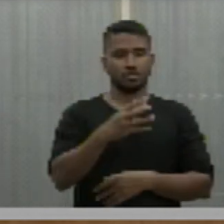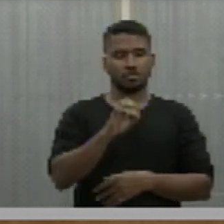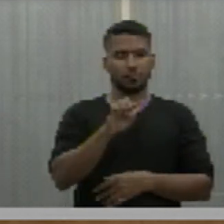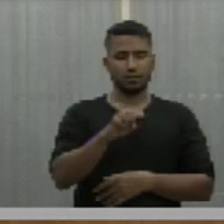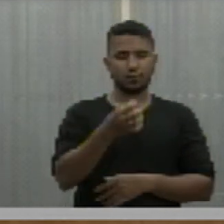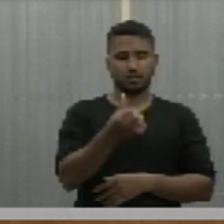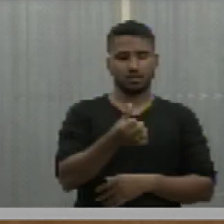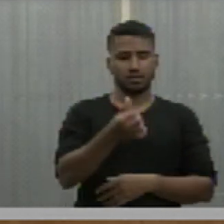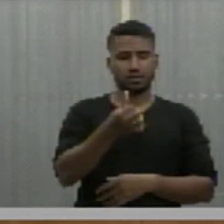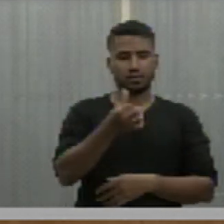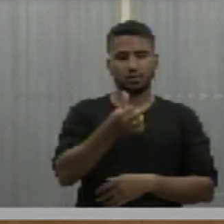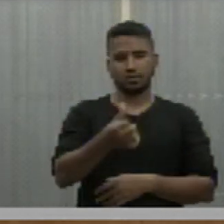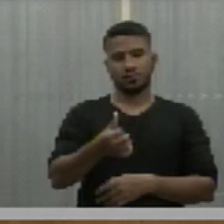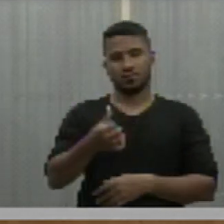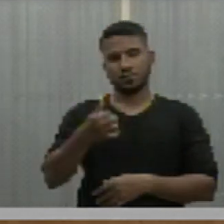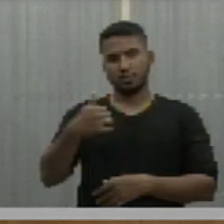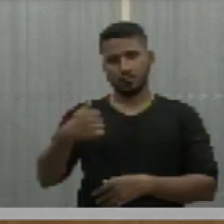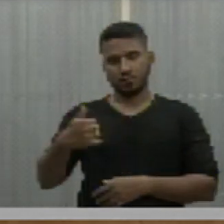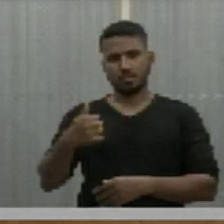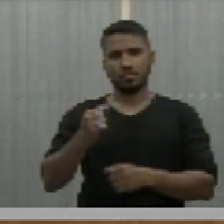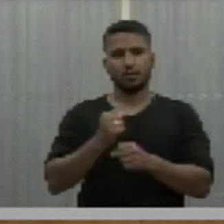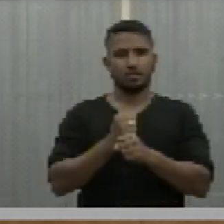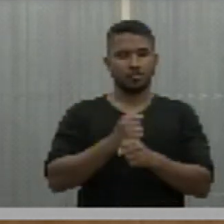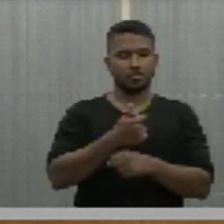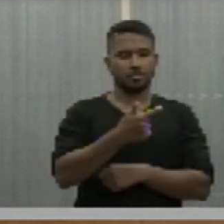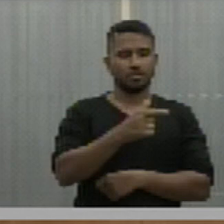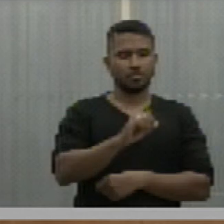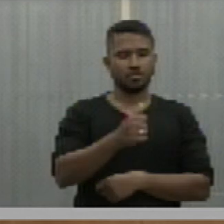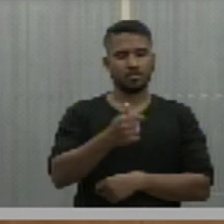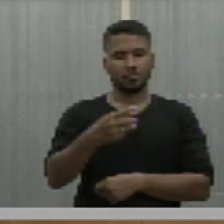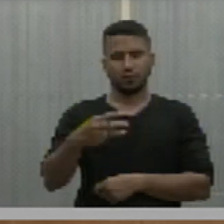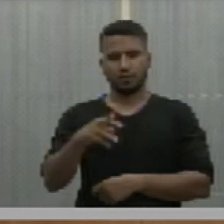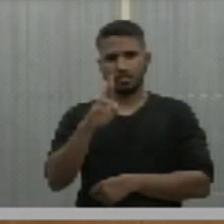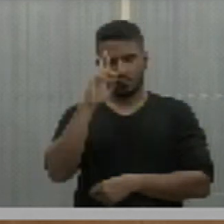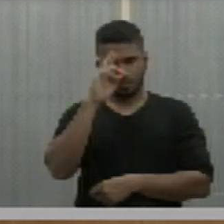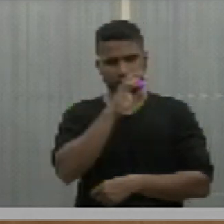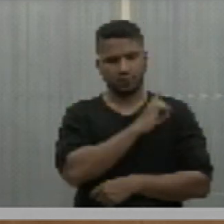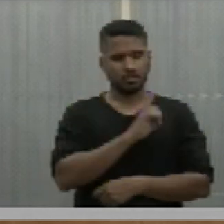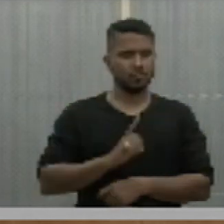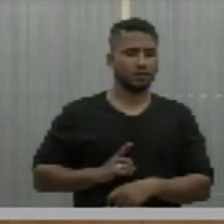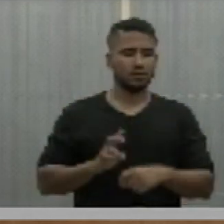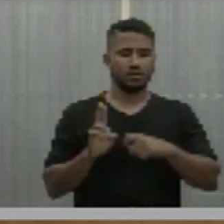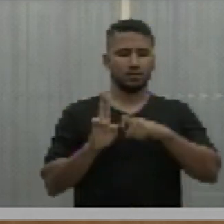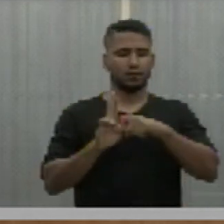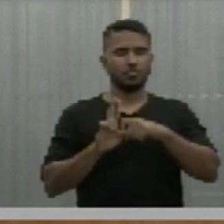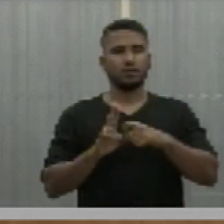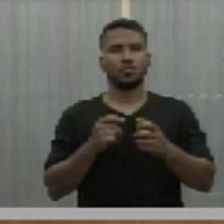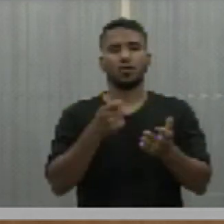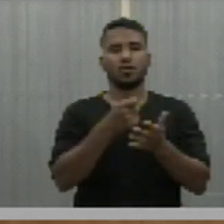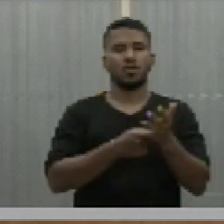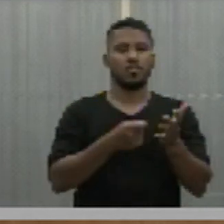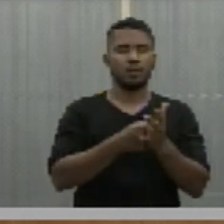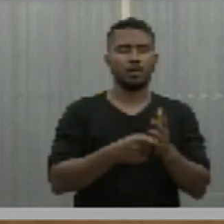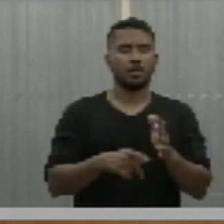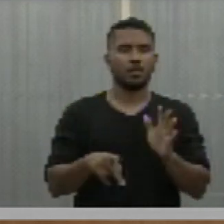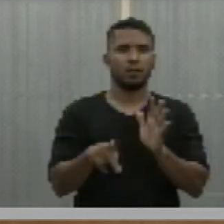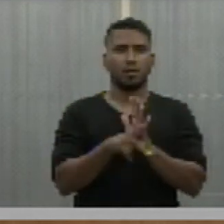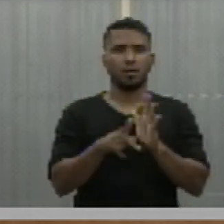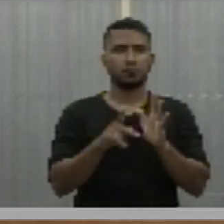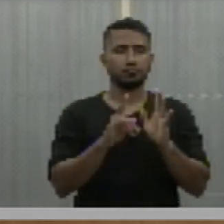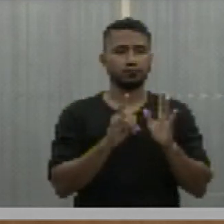.661, de 2023, de autoria do deputado doutor Hélio. Obriga os condomínios